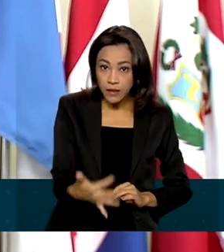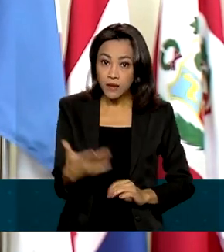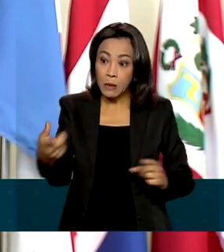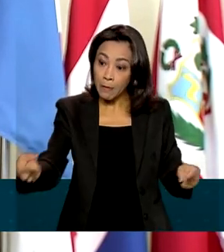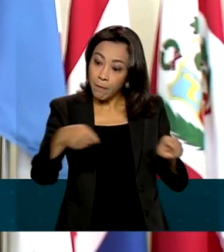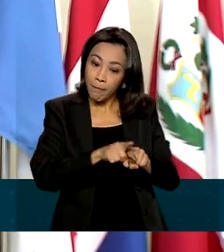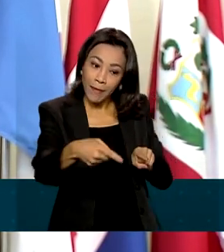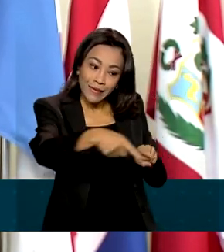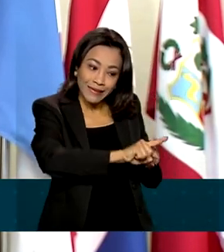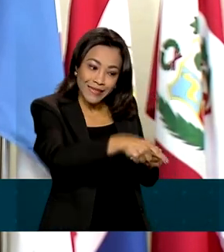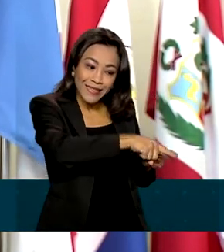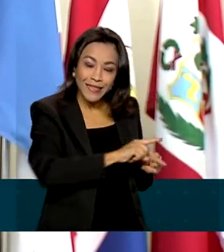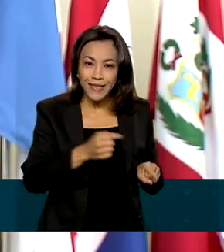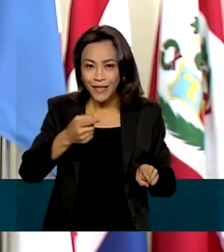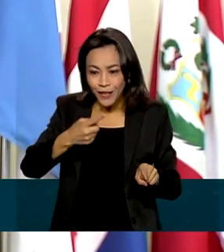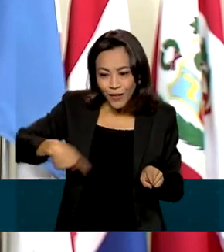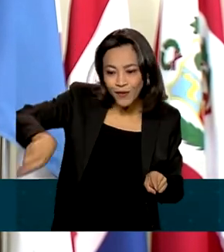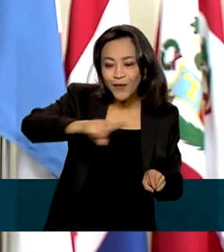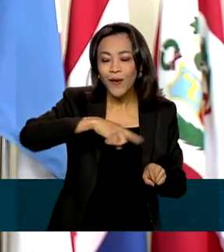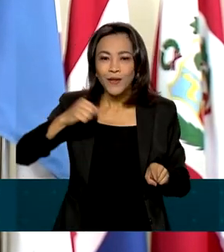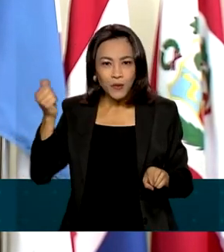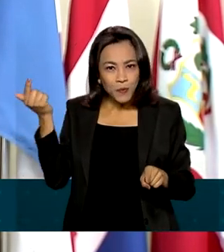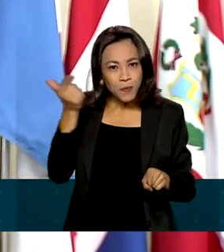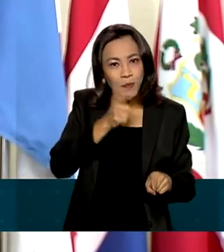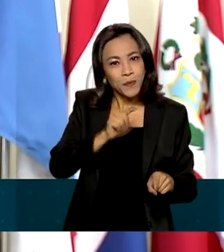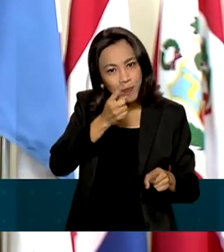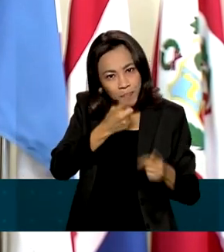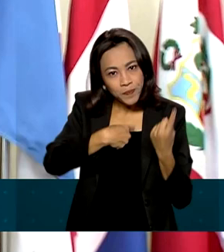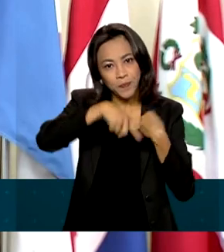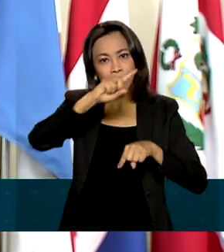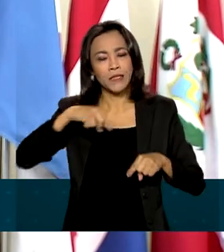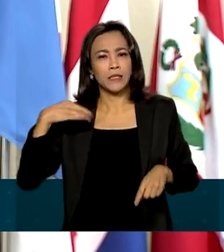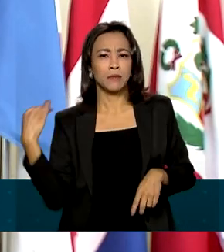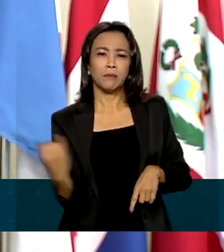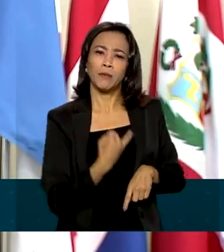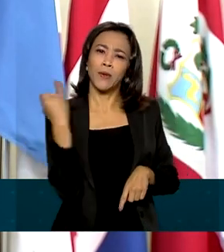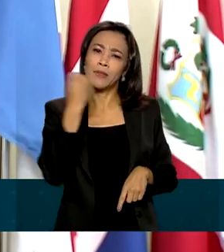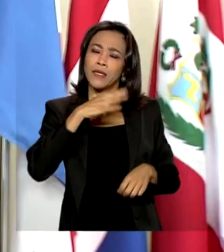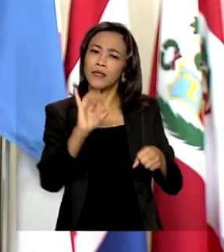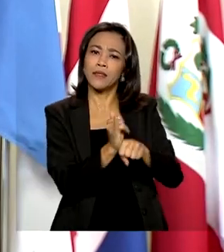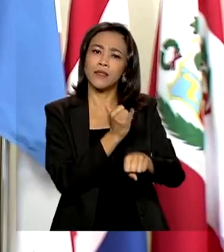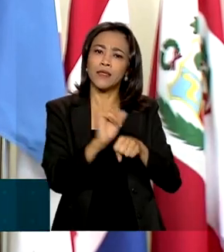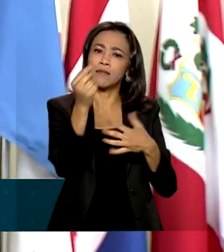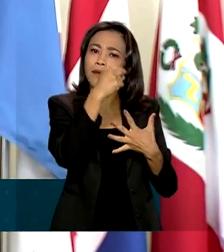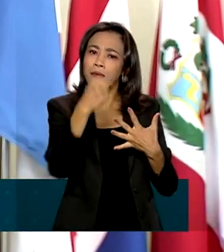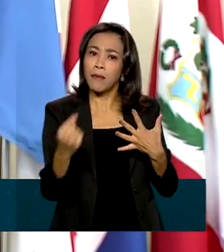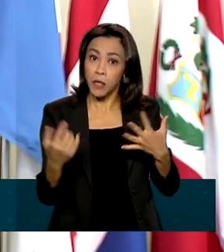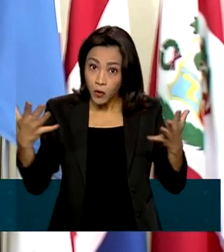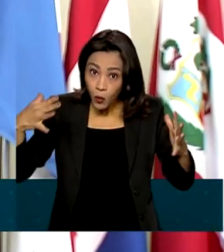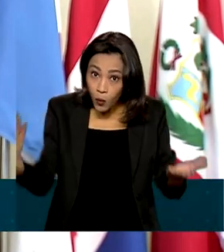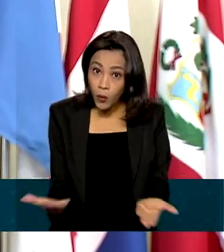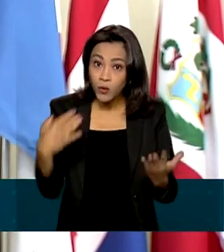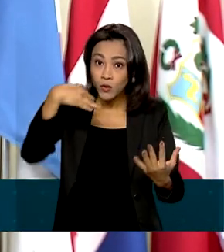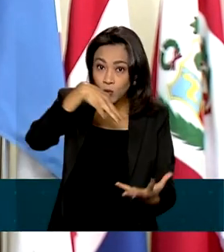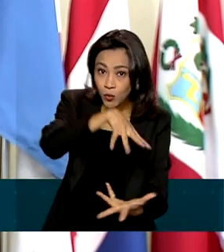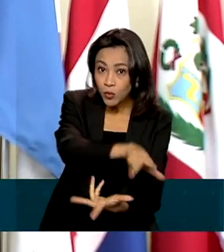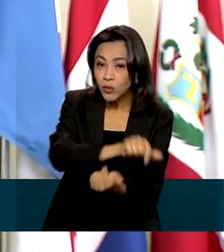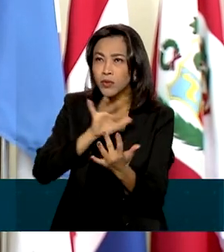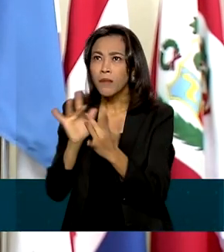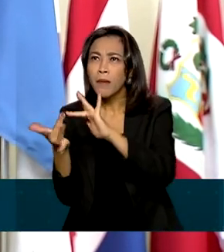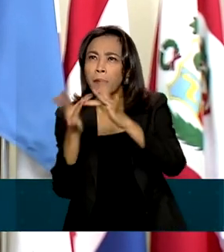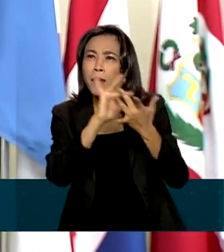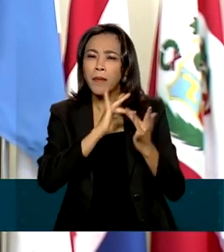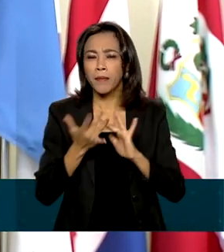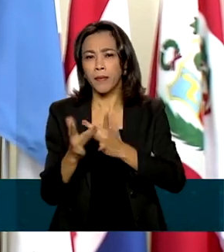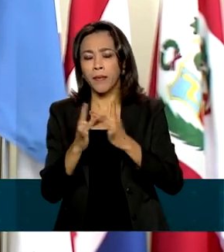ganham são importantes ações em um mundo cada vez mais integrado, que desenvolve